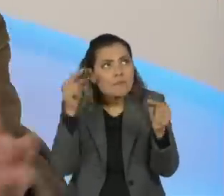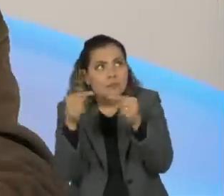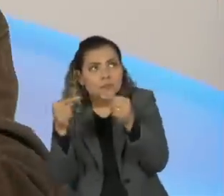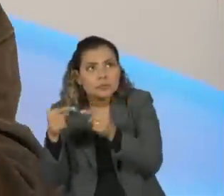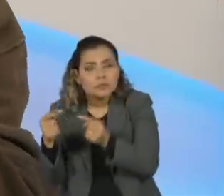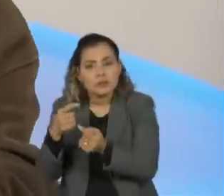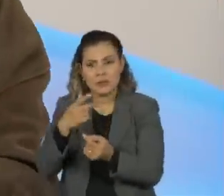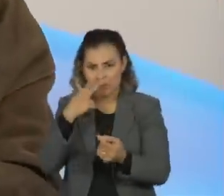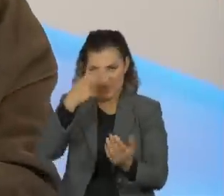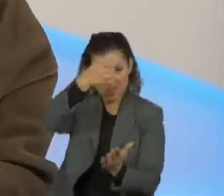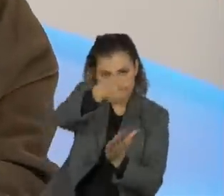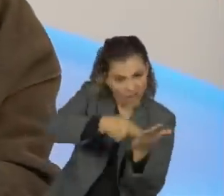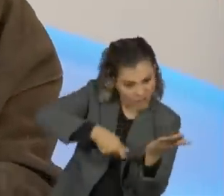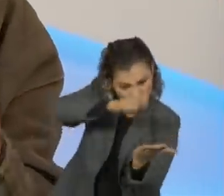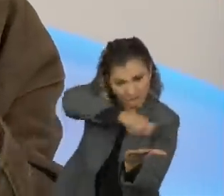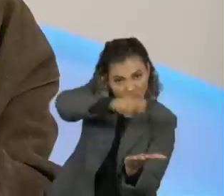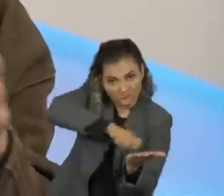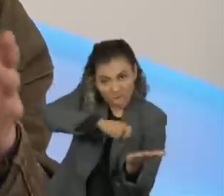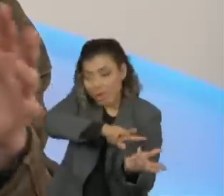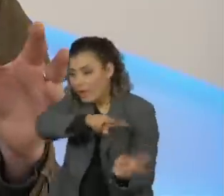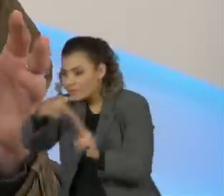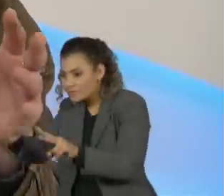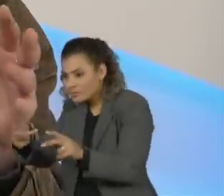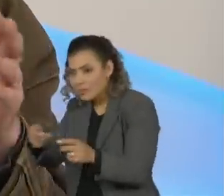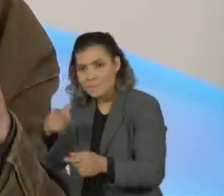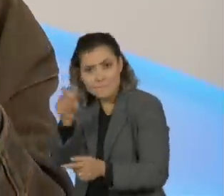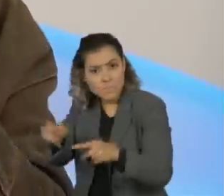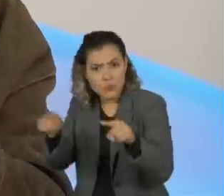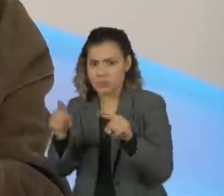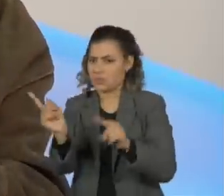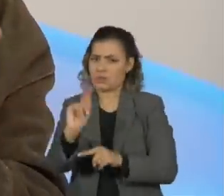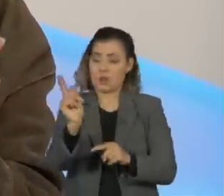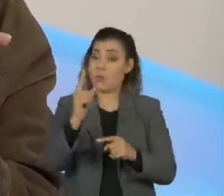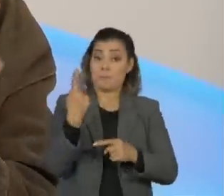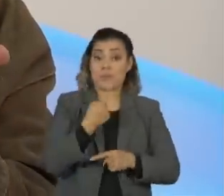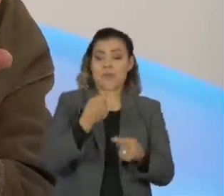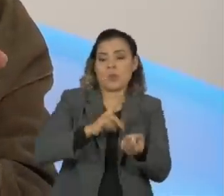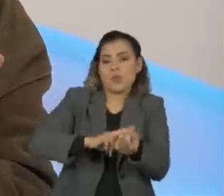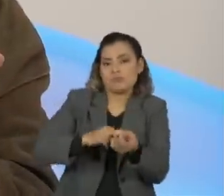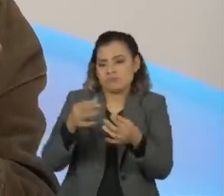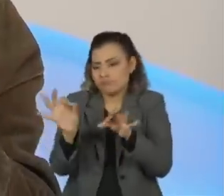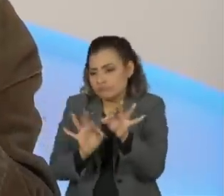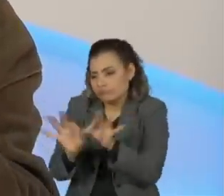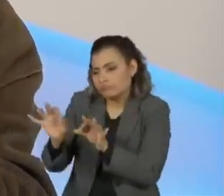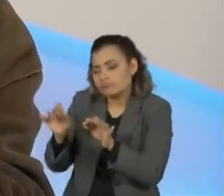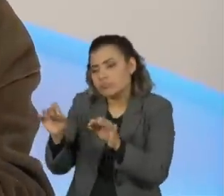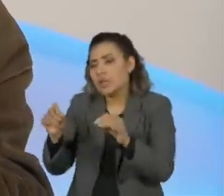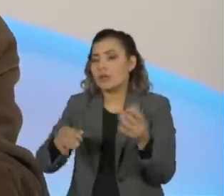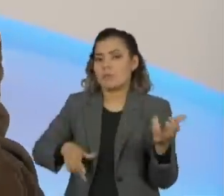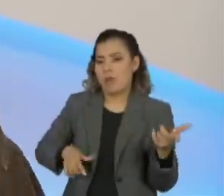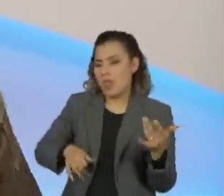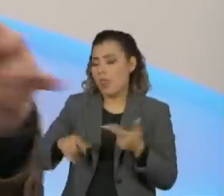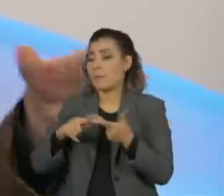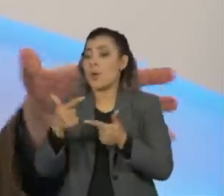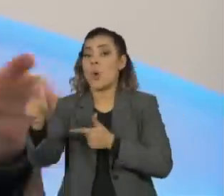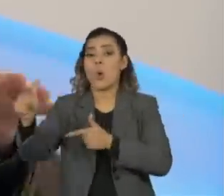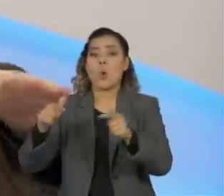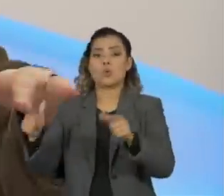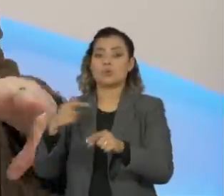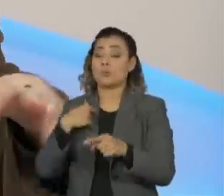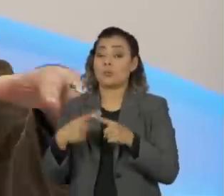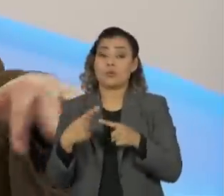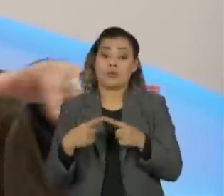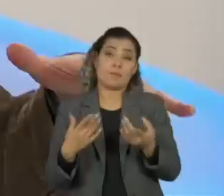texto que acaba virando música, então é basicamente isso, às vezes eu opto por instrumentos que eu não sei tocar, porque eu acho que a minha